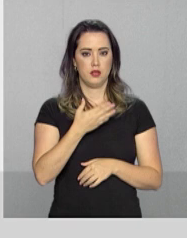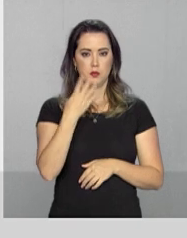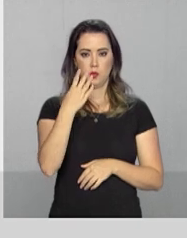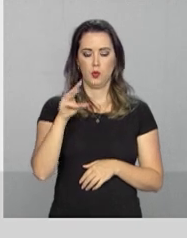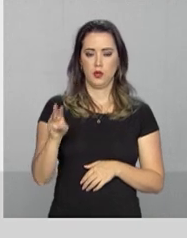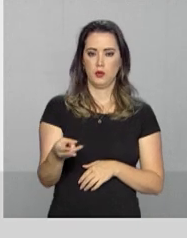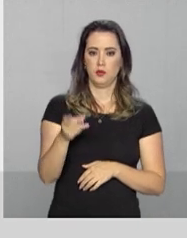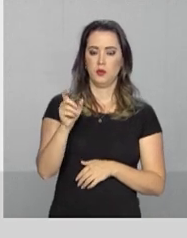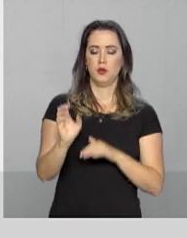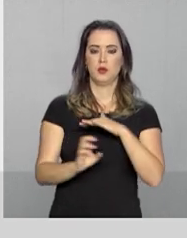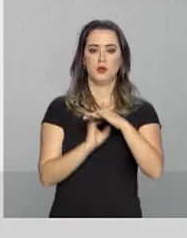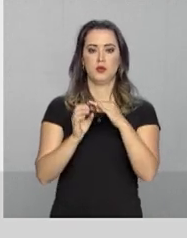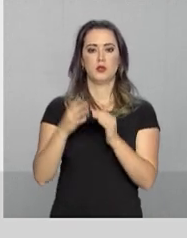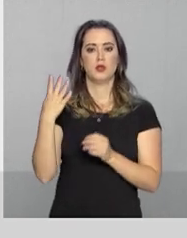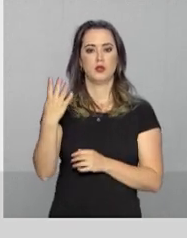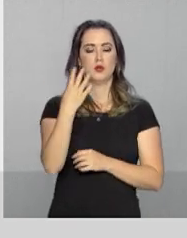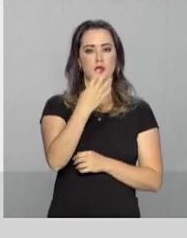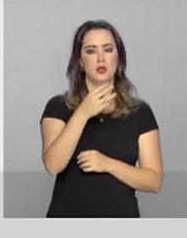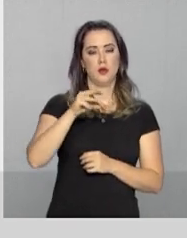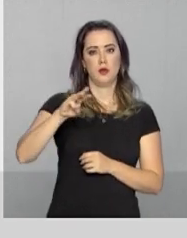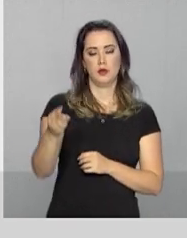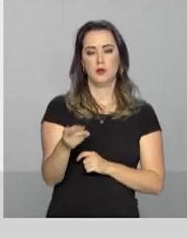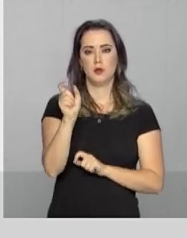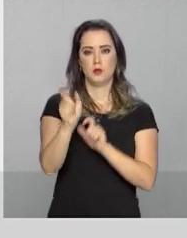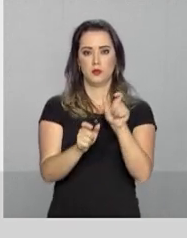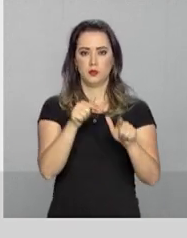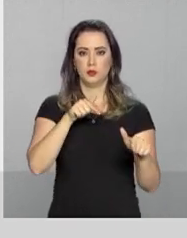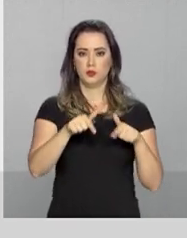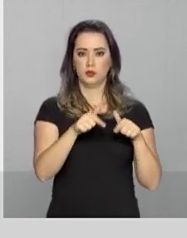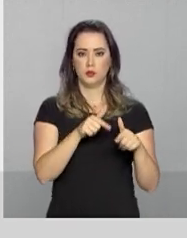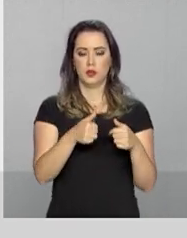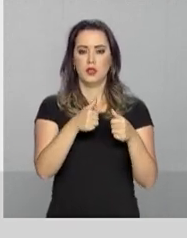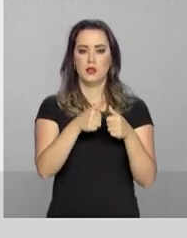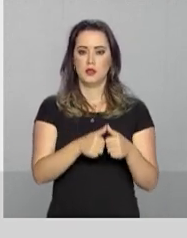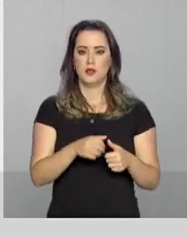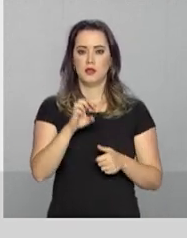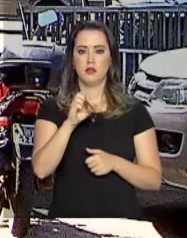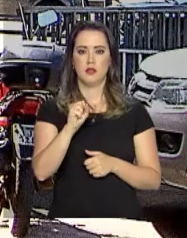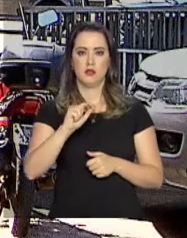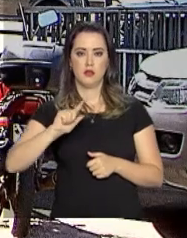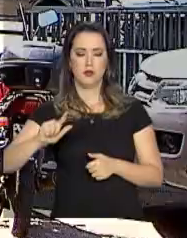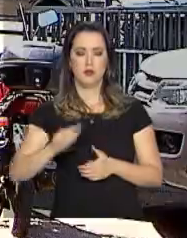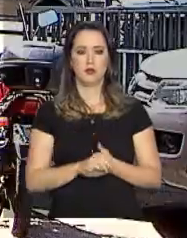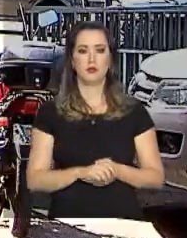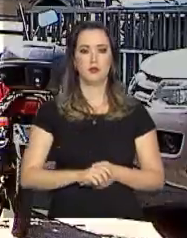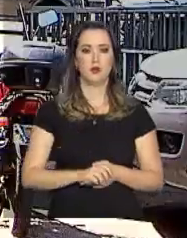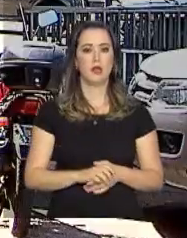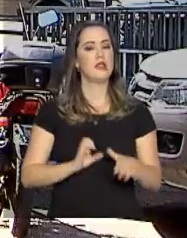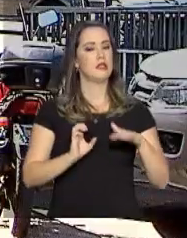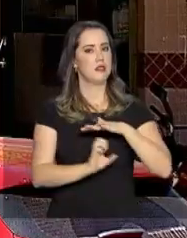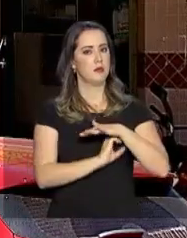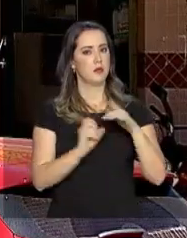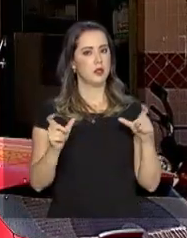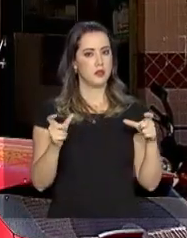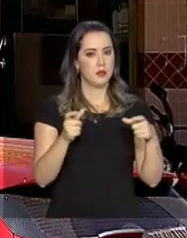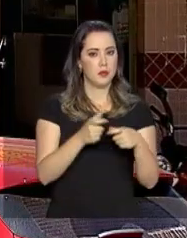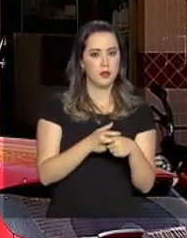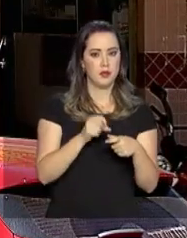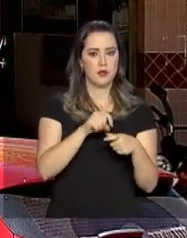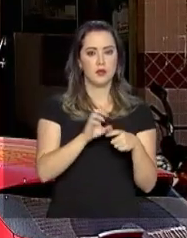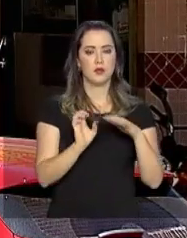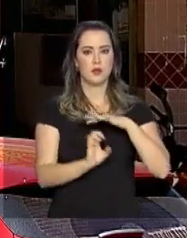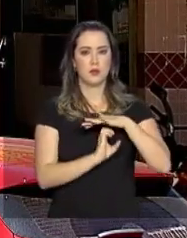empresas e 44 milhões de trabalhadores estejam no I-Social. As micro e pequenas empresas e os